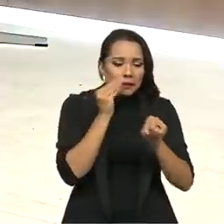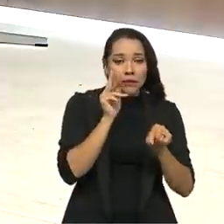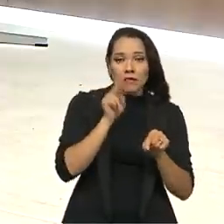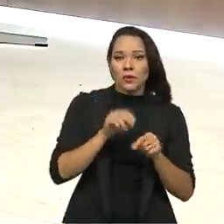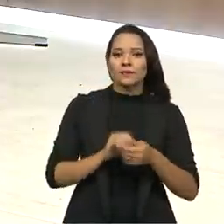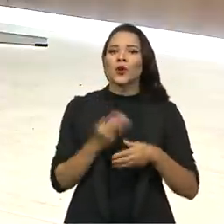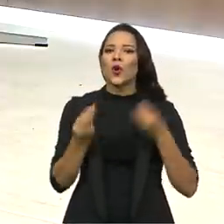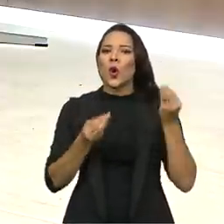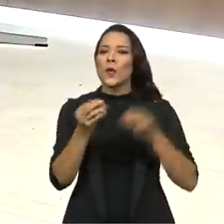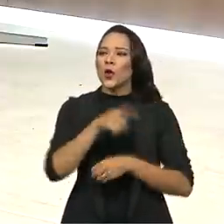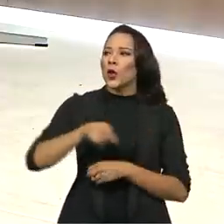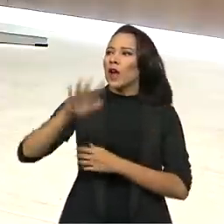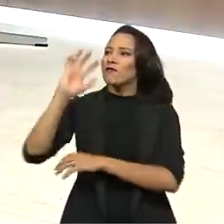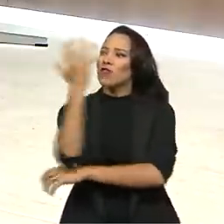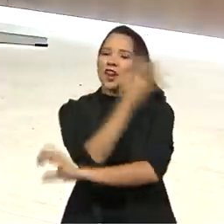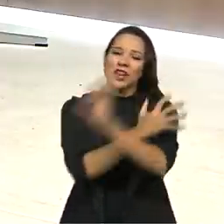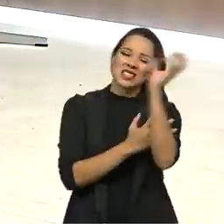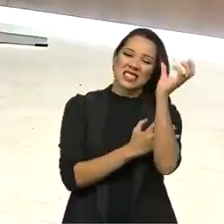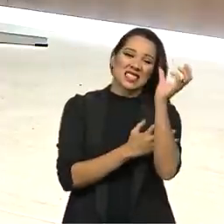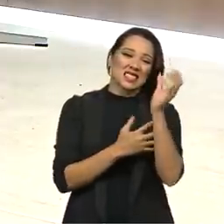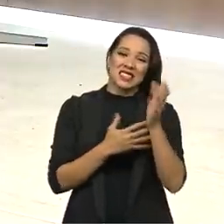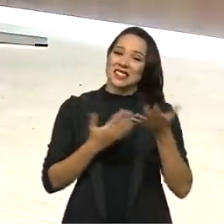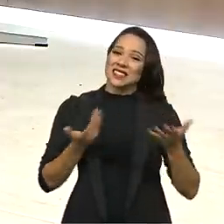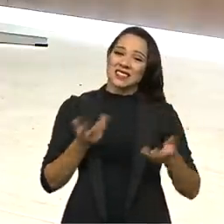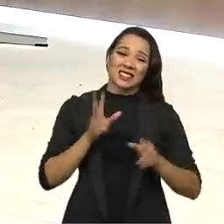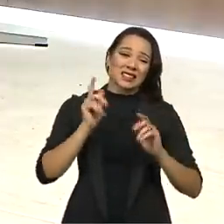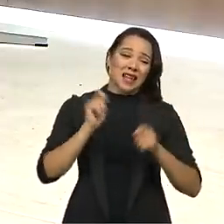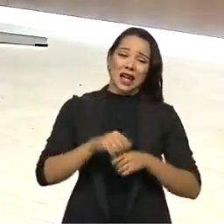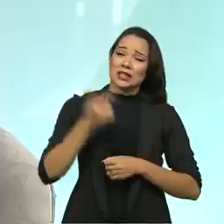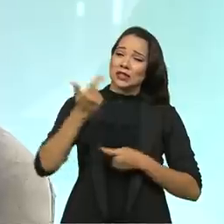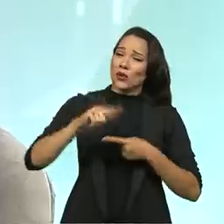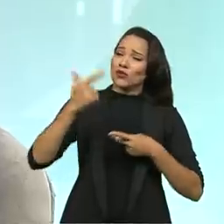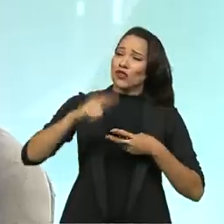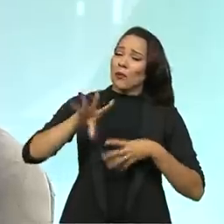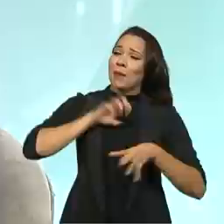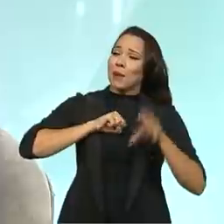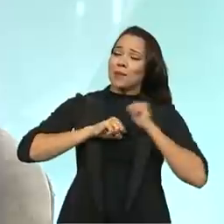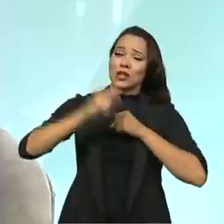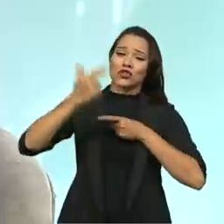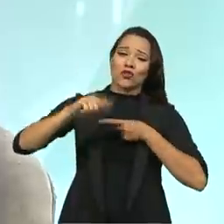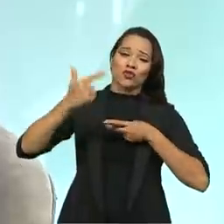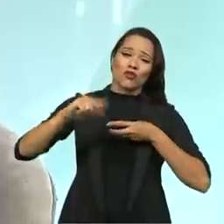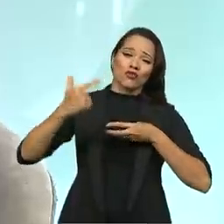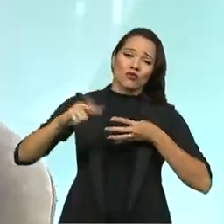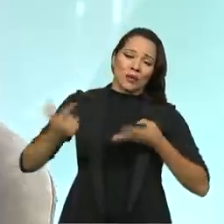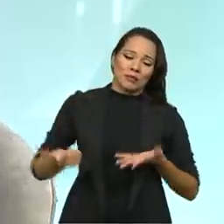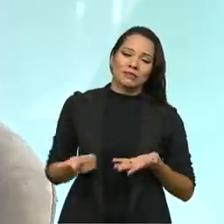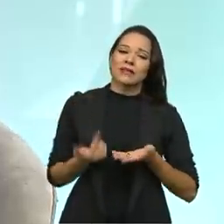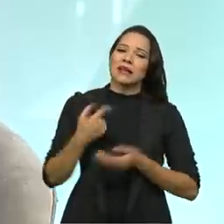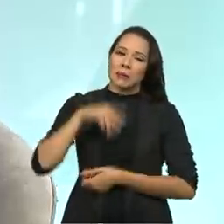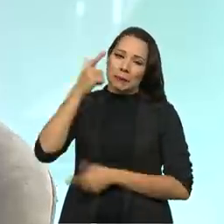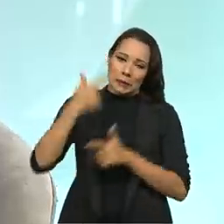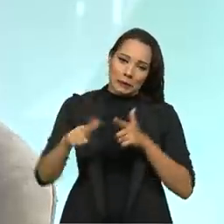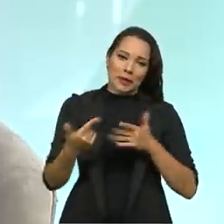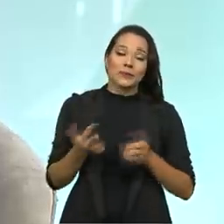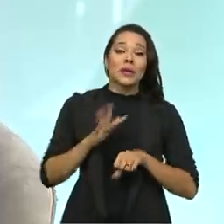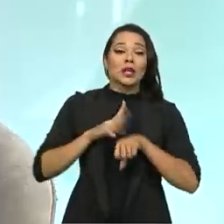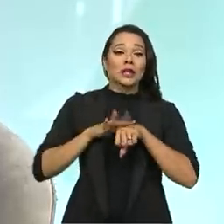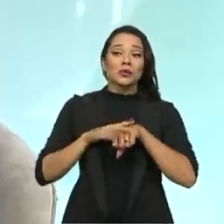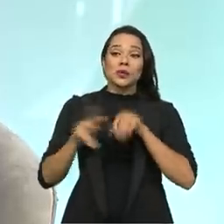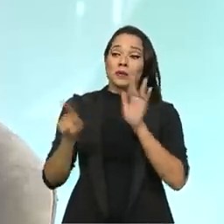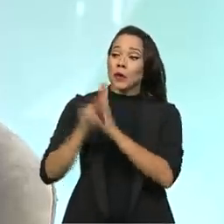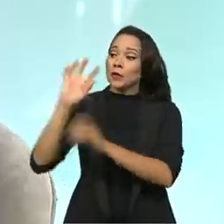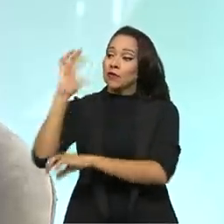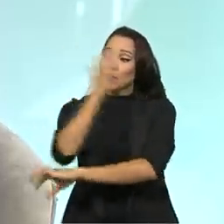como está em um ambiente de floresta, a malária você pode pegar várias vezes. Então, você tem aí um problema das doenças que vêm da